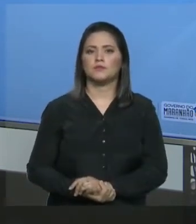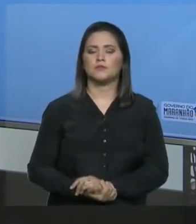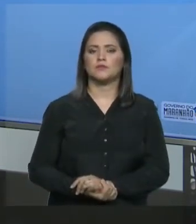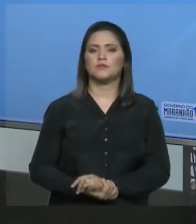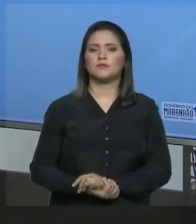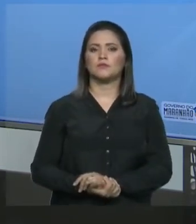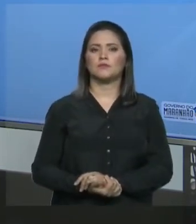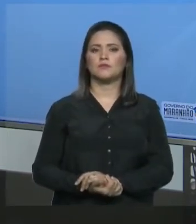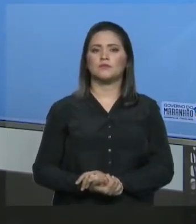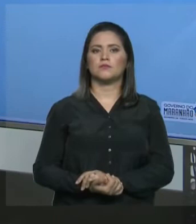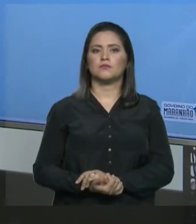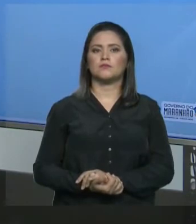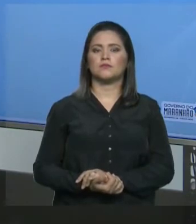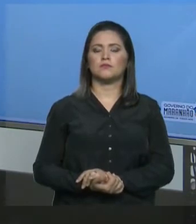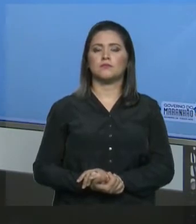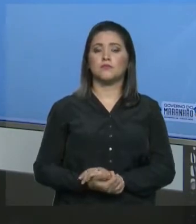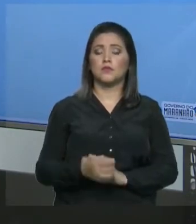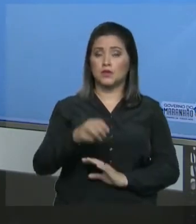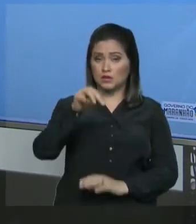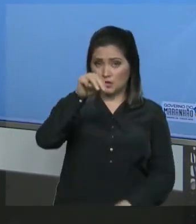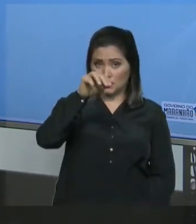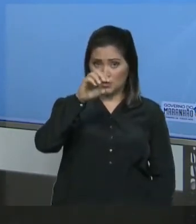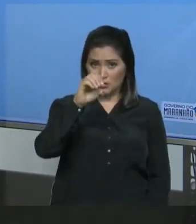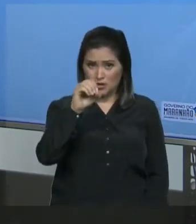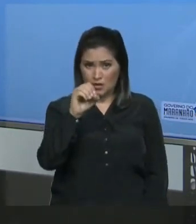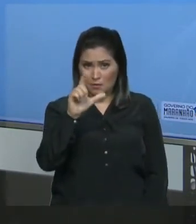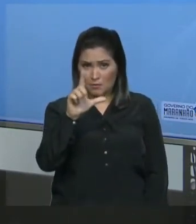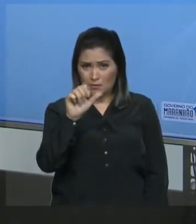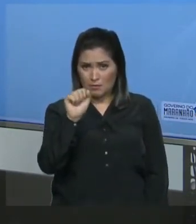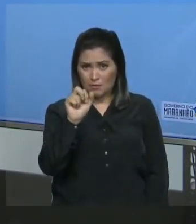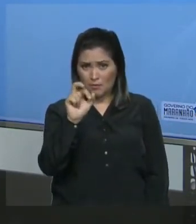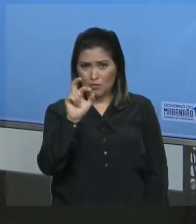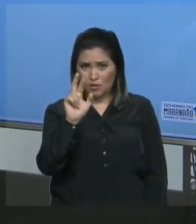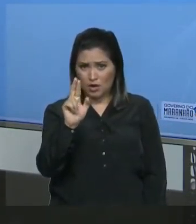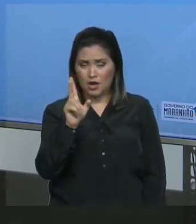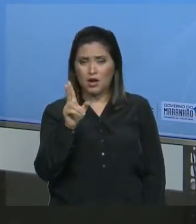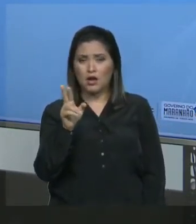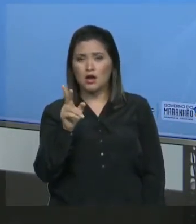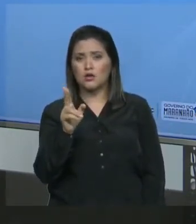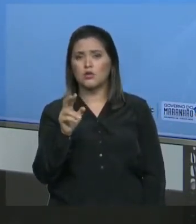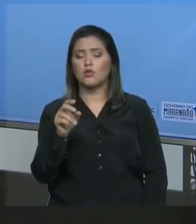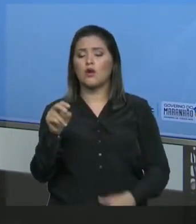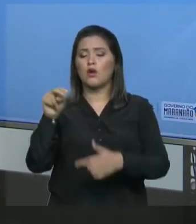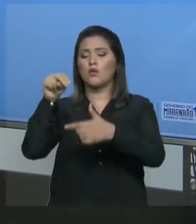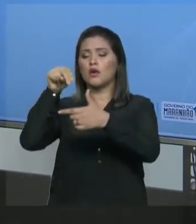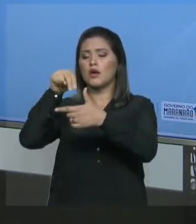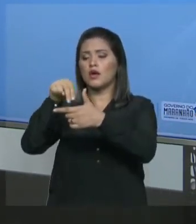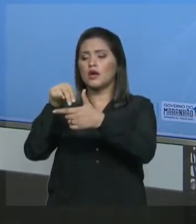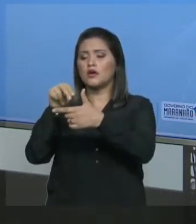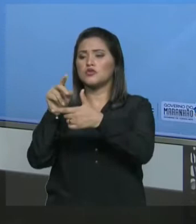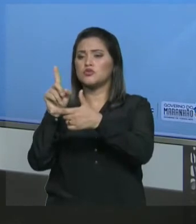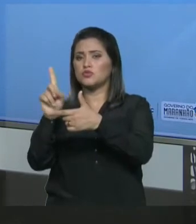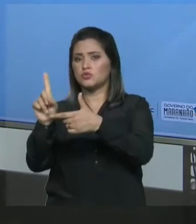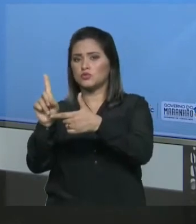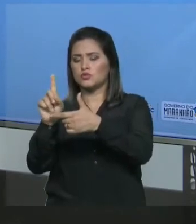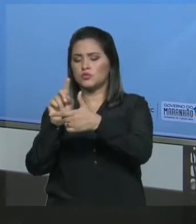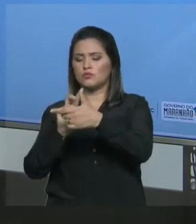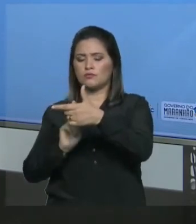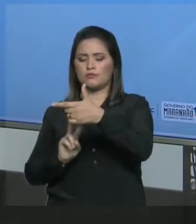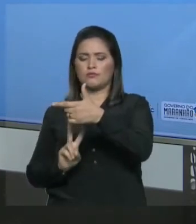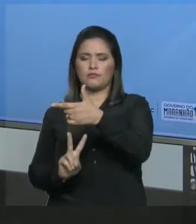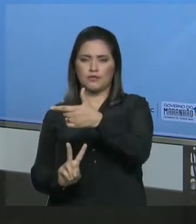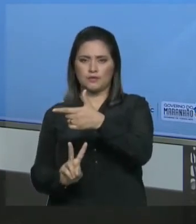quantidade do soluto, para cada litro da solução. Tudo bem? Então, essa é nossa terceira concentração, que é a molaridade, que